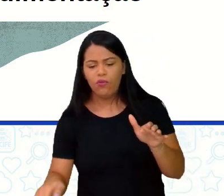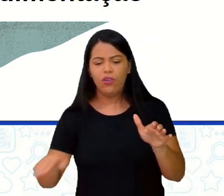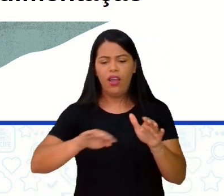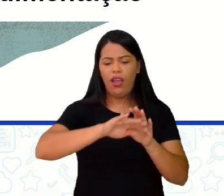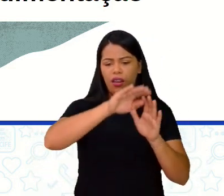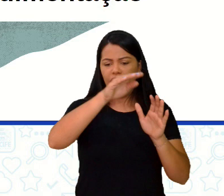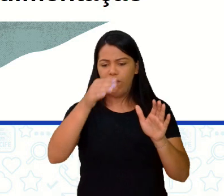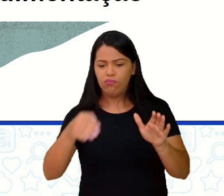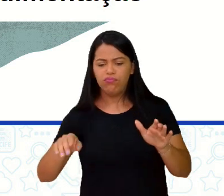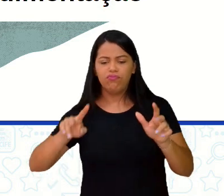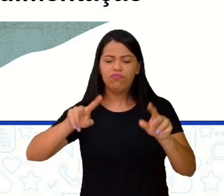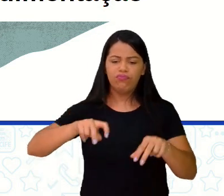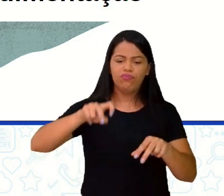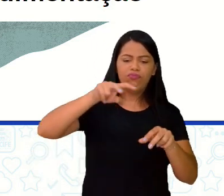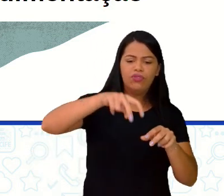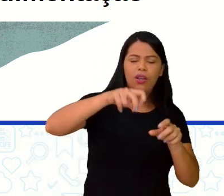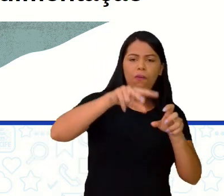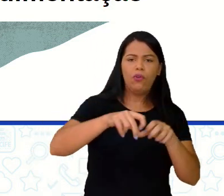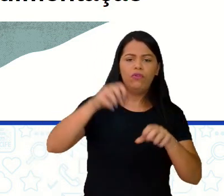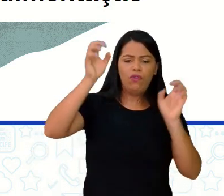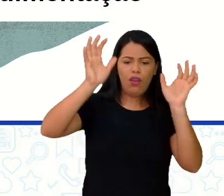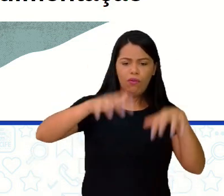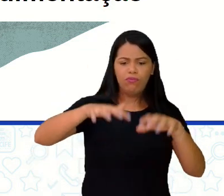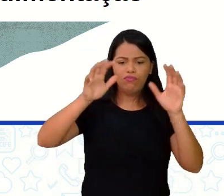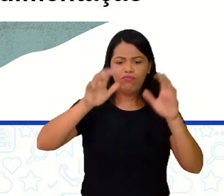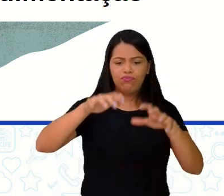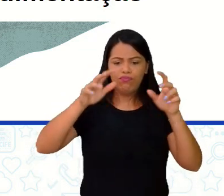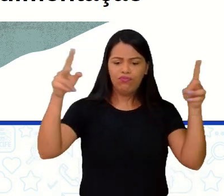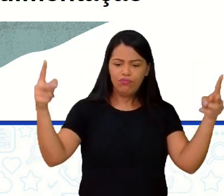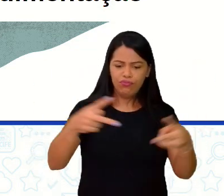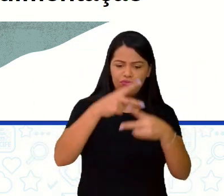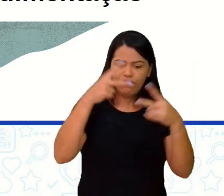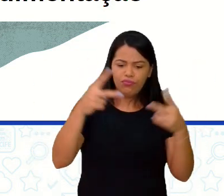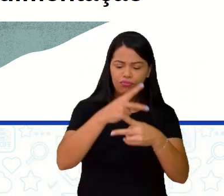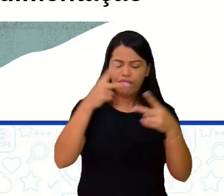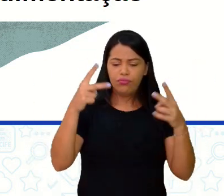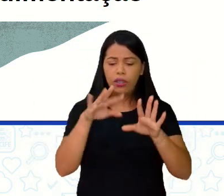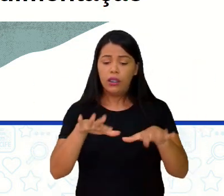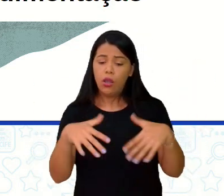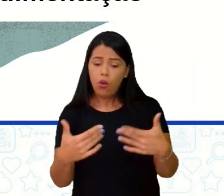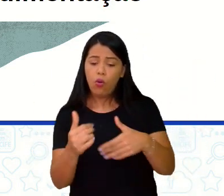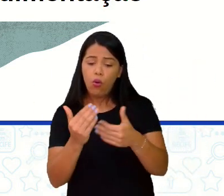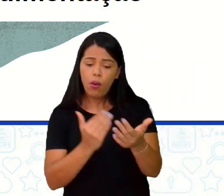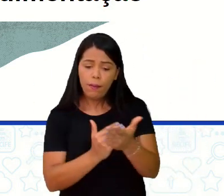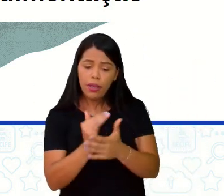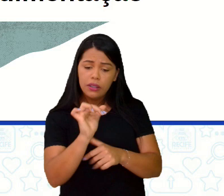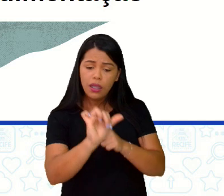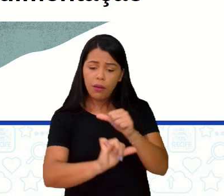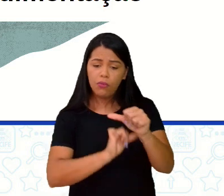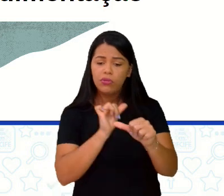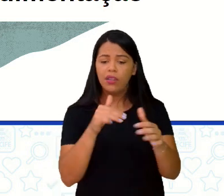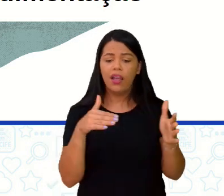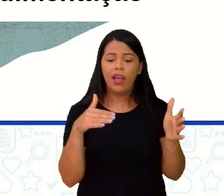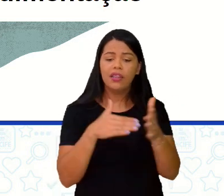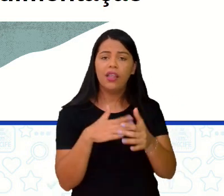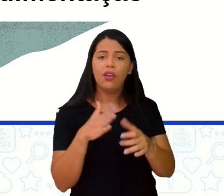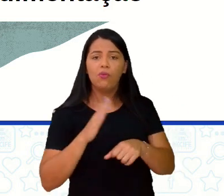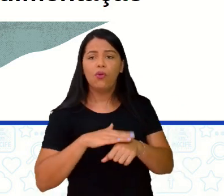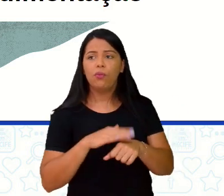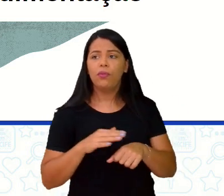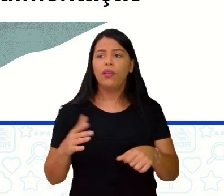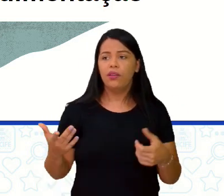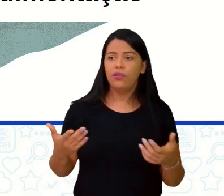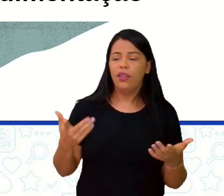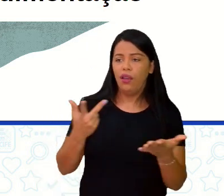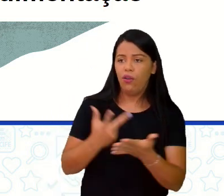cima, né? Desgastando aquela estrutura. Até chegar ao ponto de ocorrer a erosão. Erodiu aquele